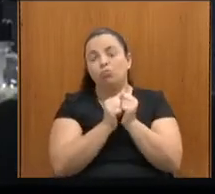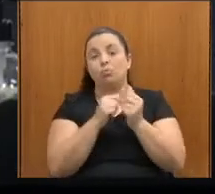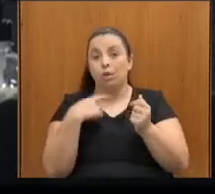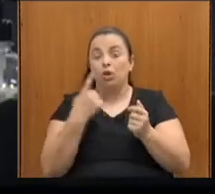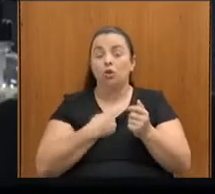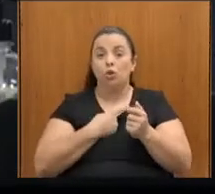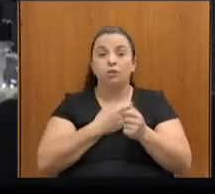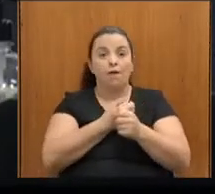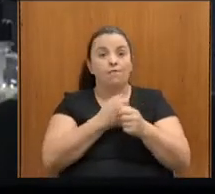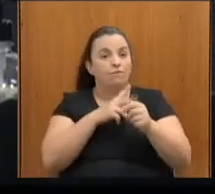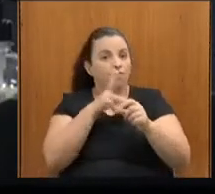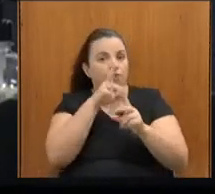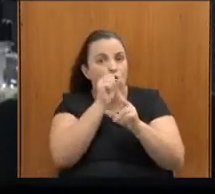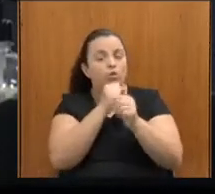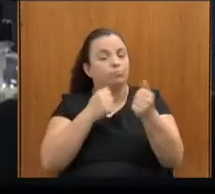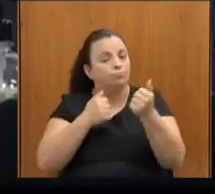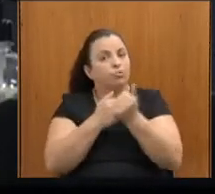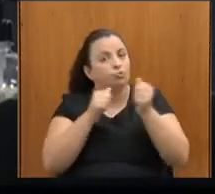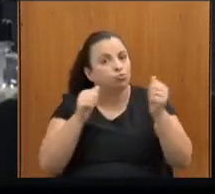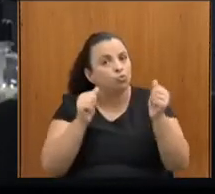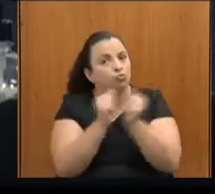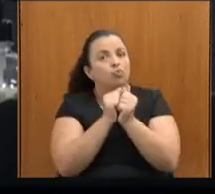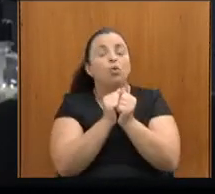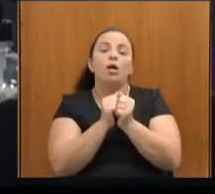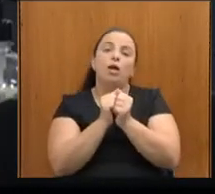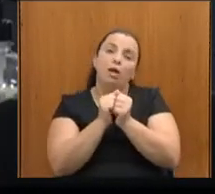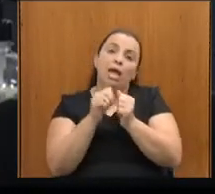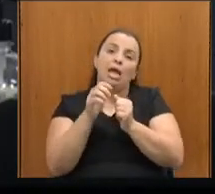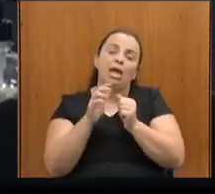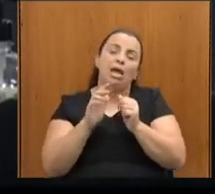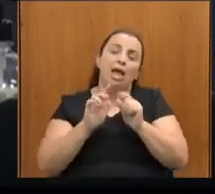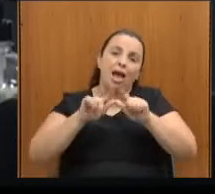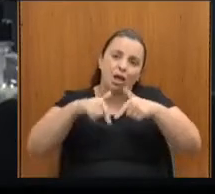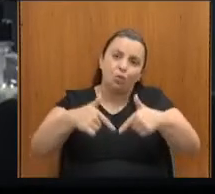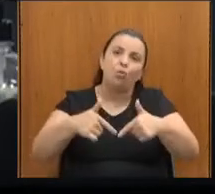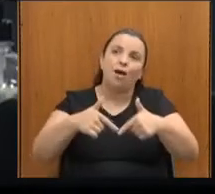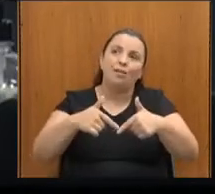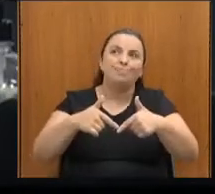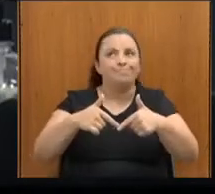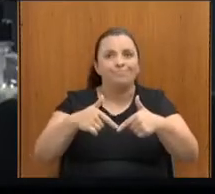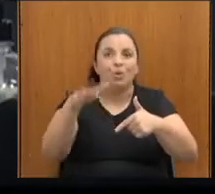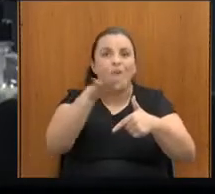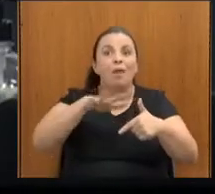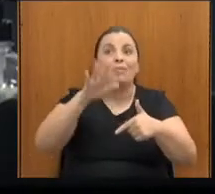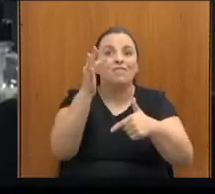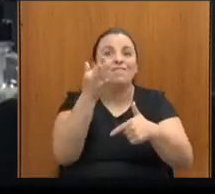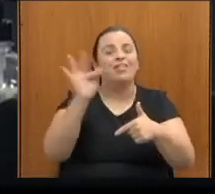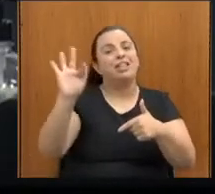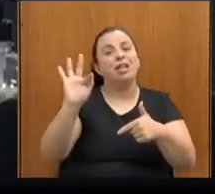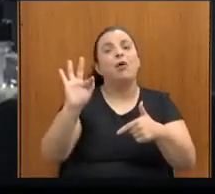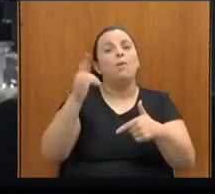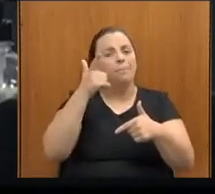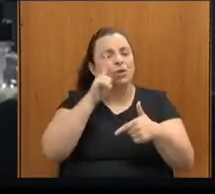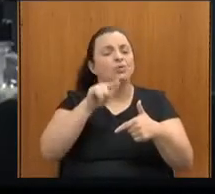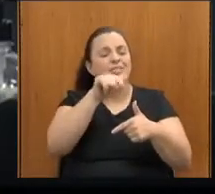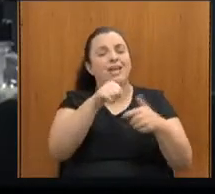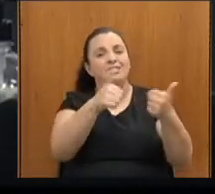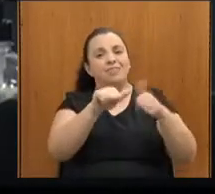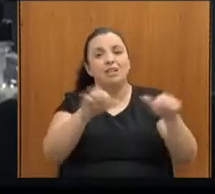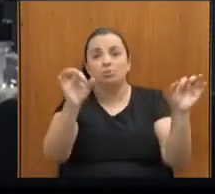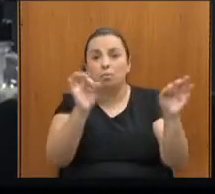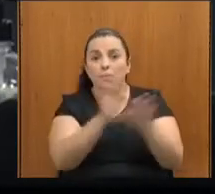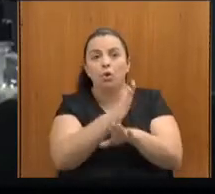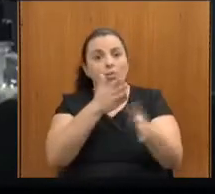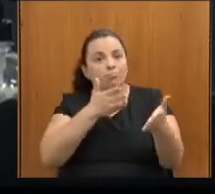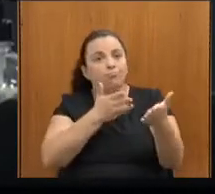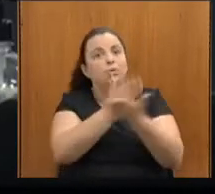e atuar também no âmbito federal para que essa aprovação seja validada devido à importância que ela tem